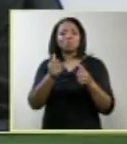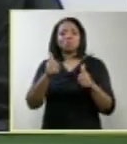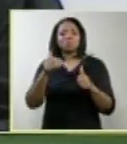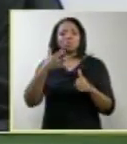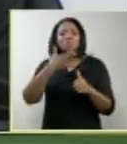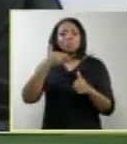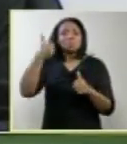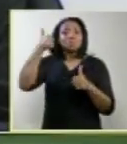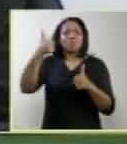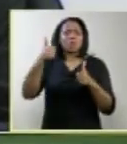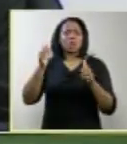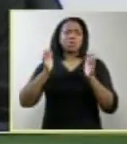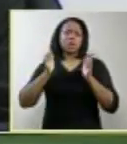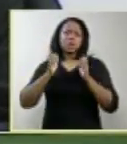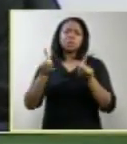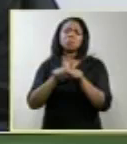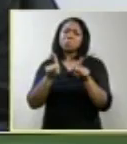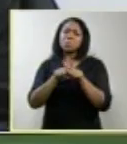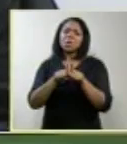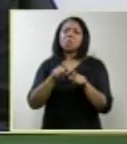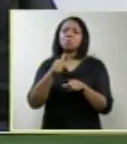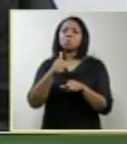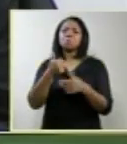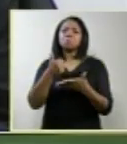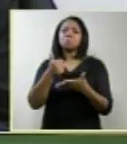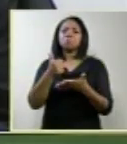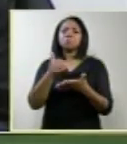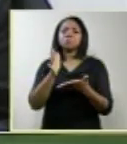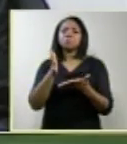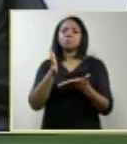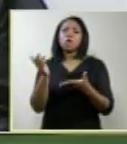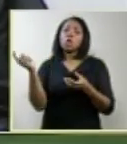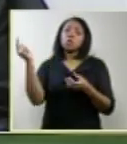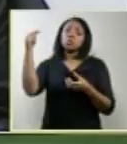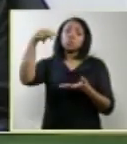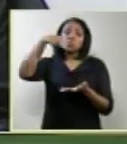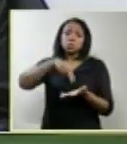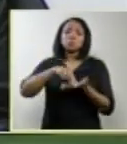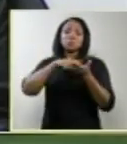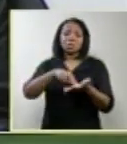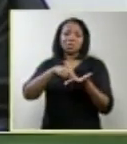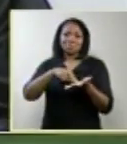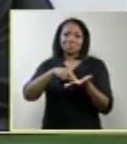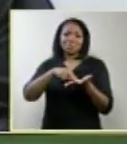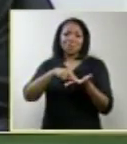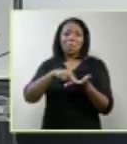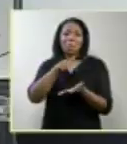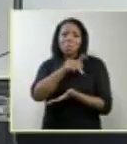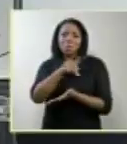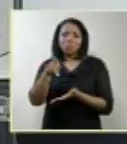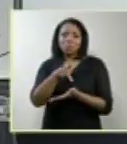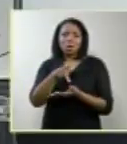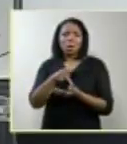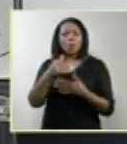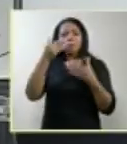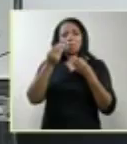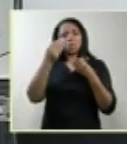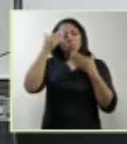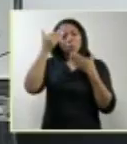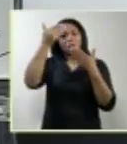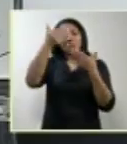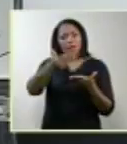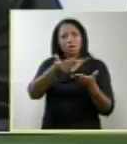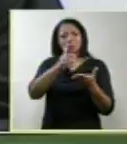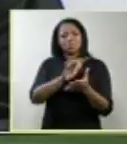percentuais que trouxe o ilustre professor. Muito obrigado a sua